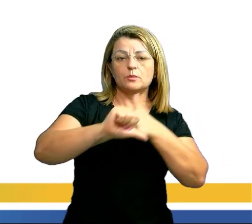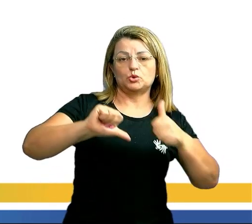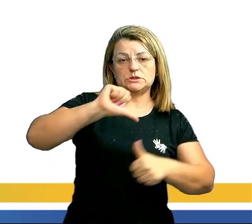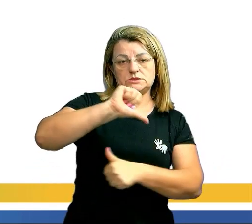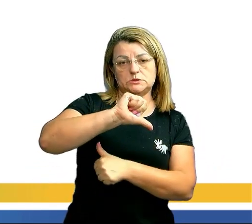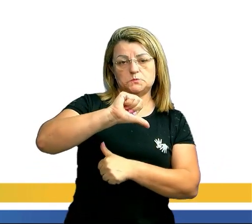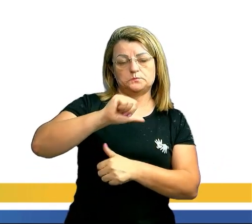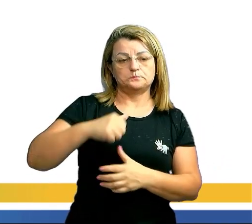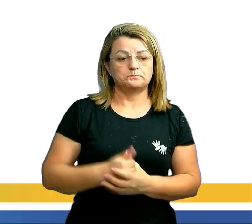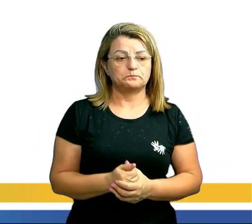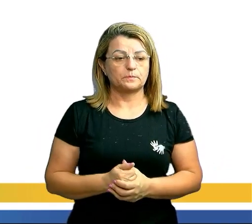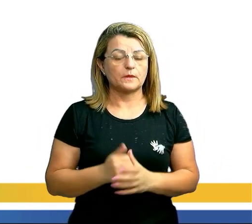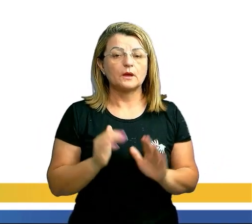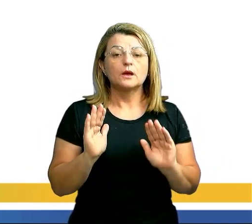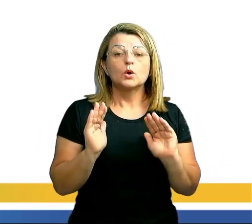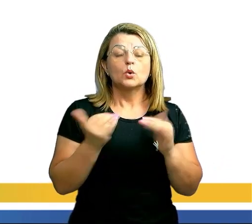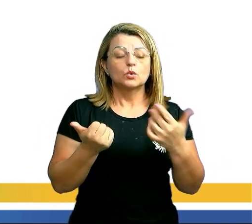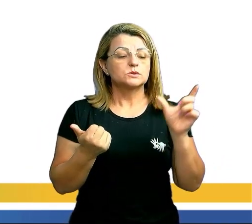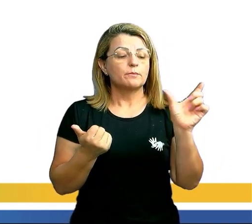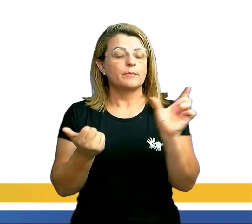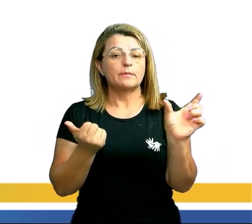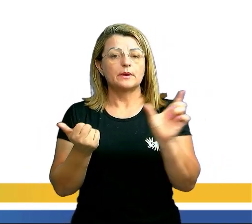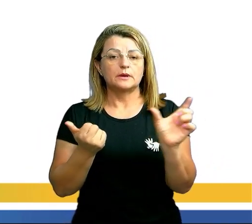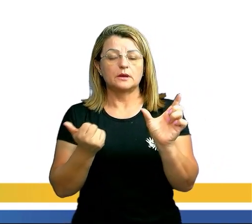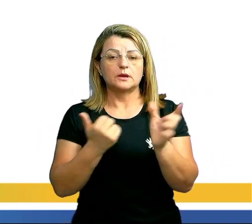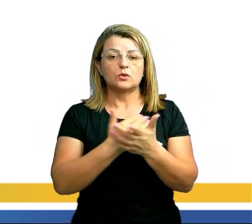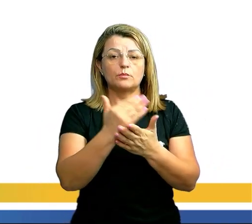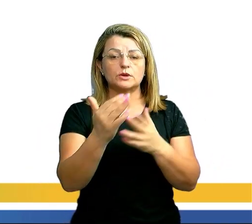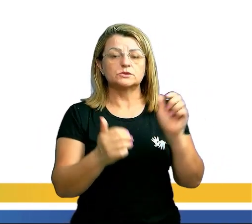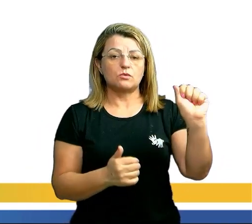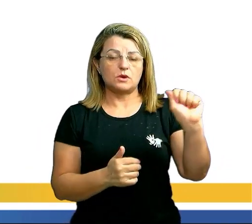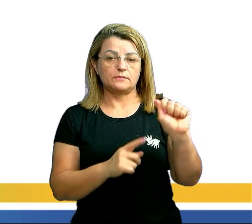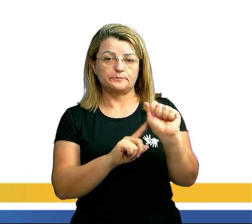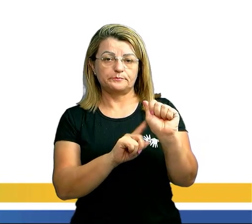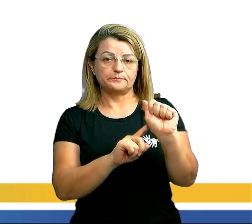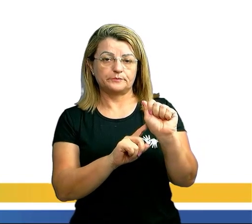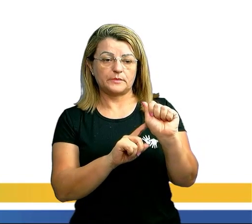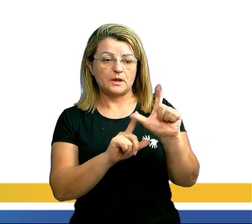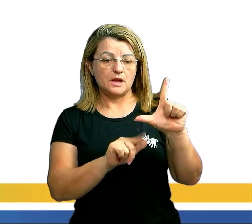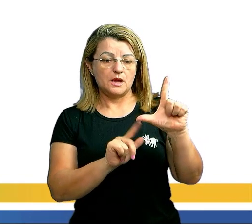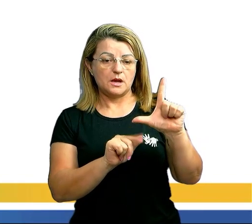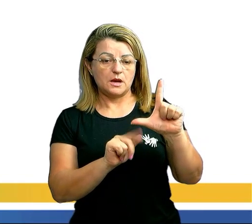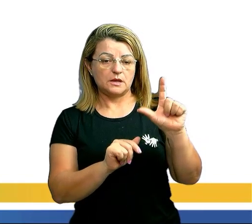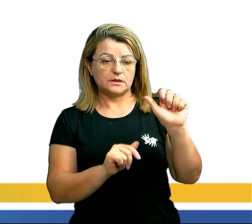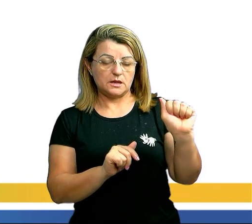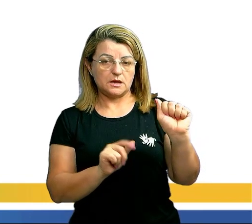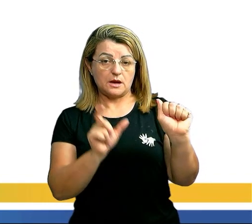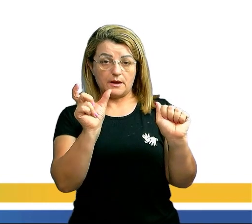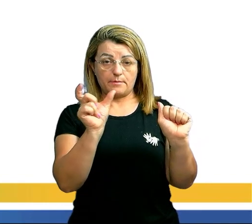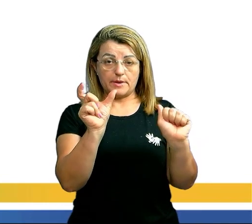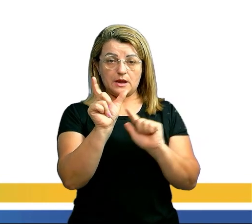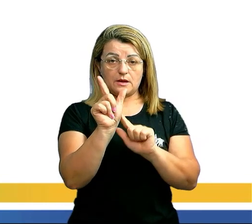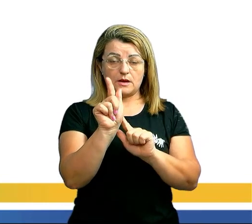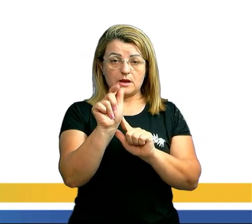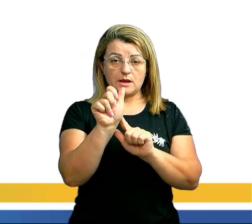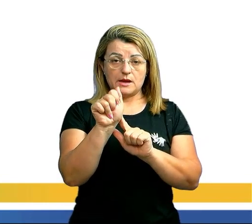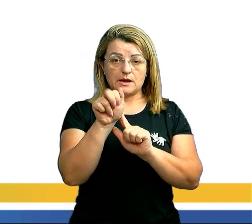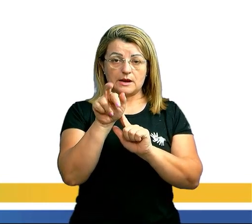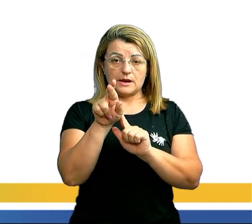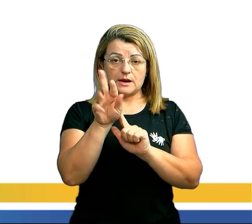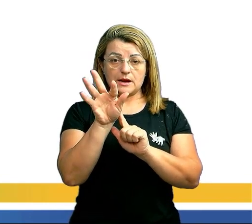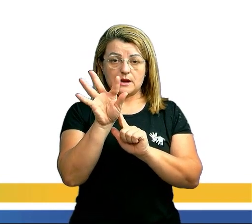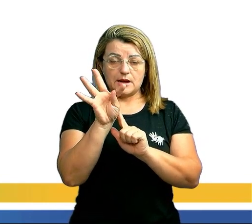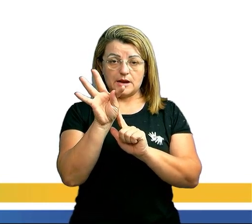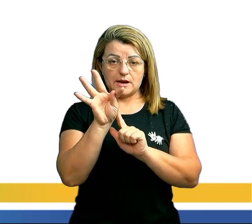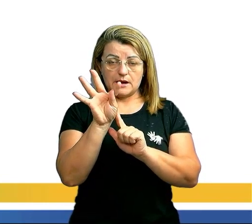Então, agora, quantos são os anagramas que começam com a letra A? Preste atenção aqui, ó. A palavra garfo tem cinco letras.